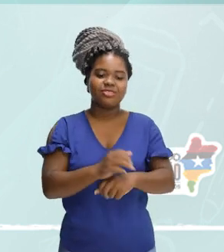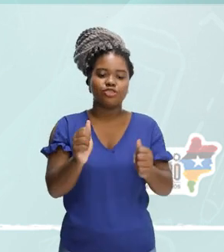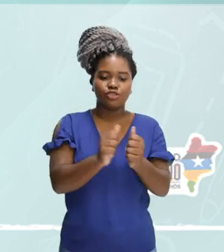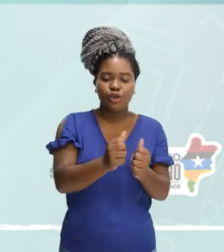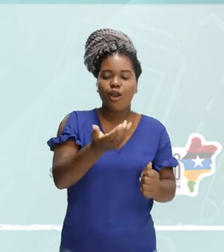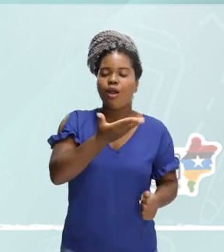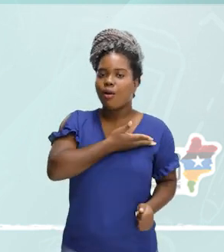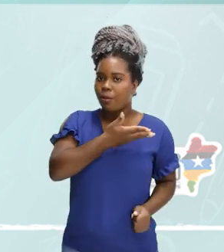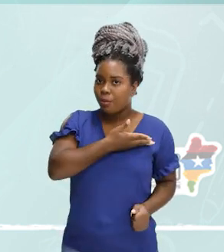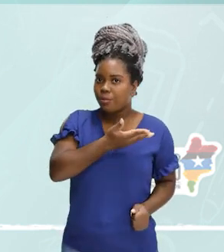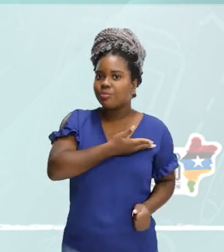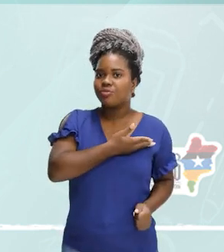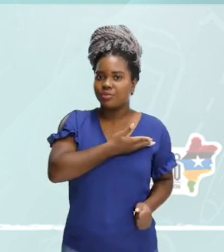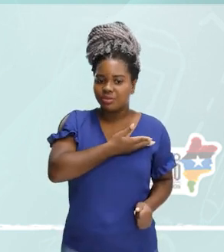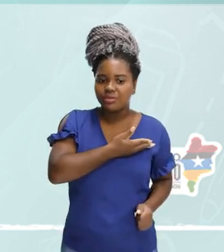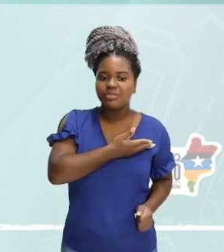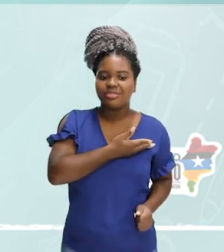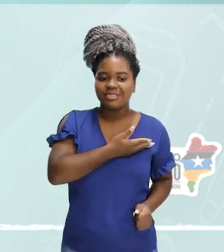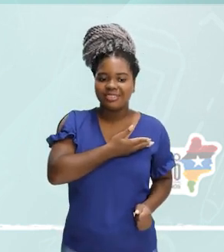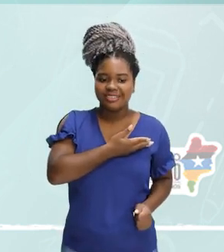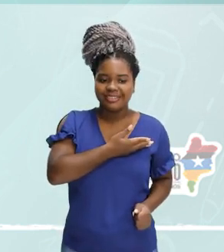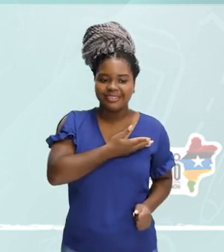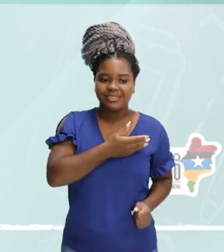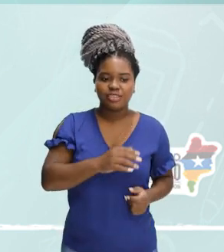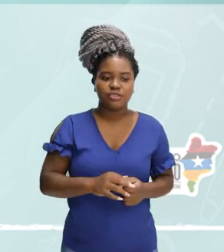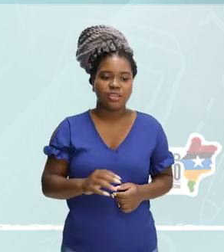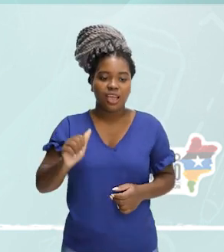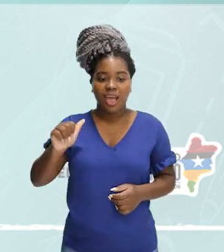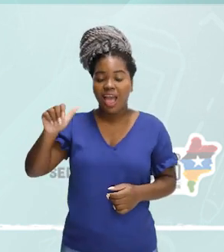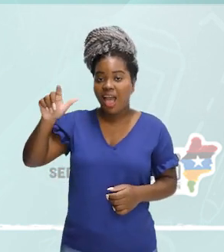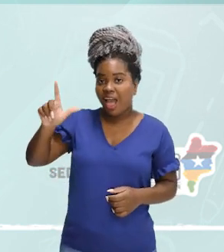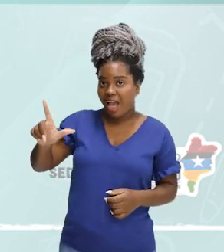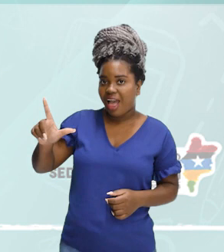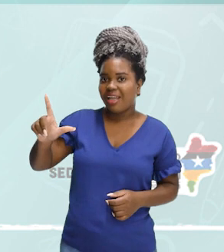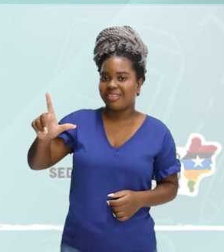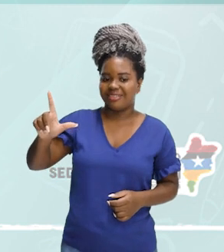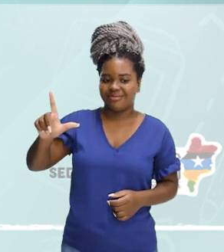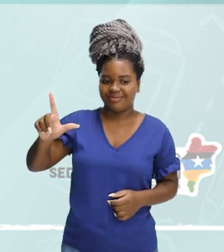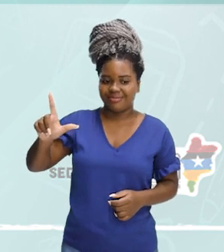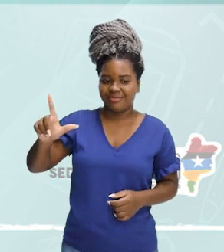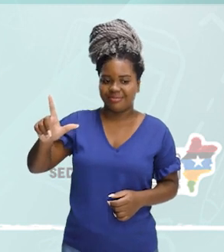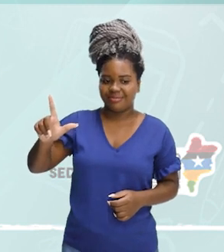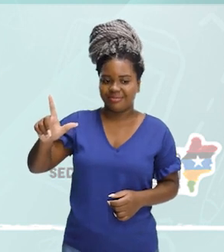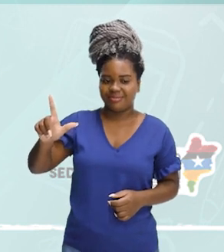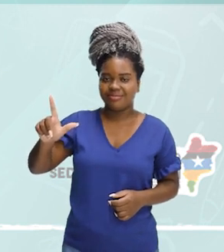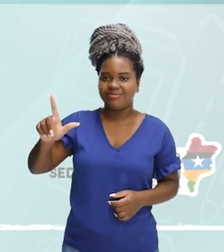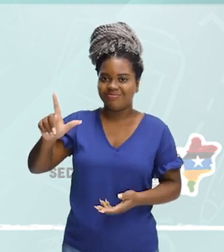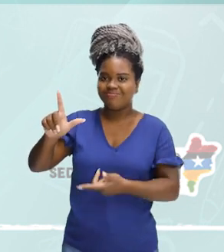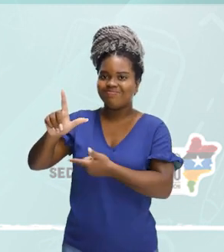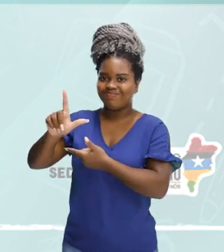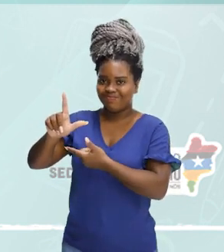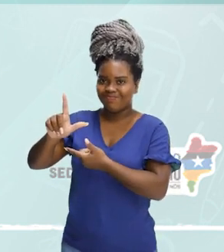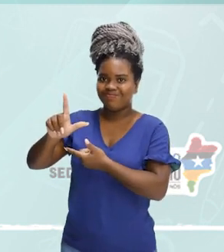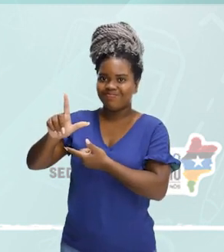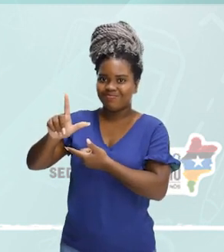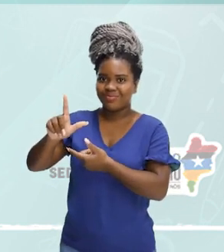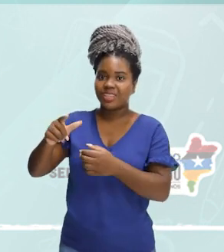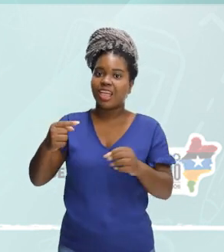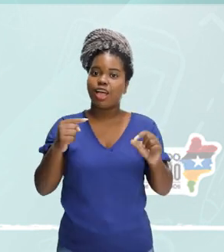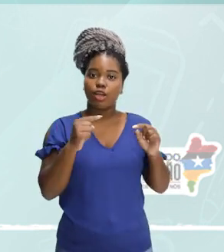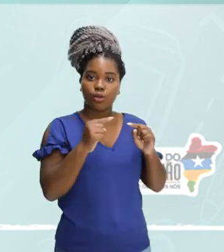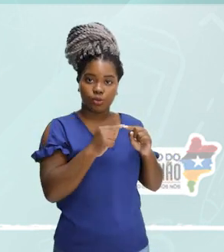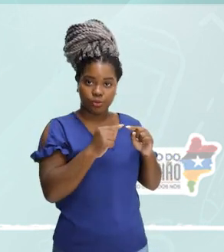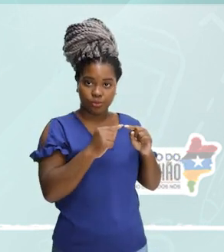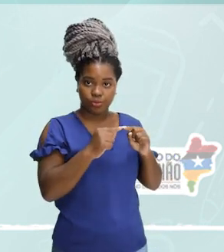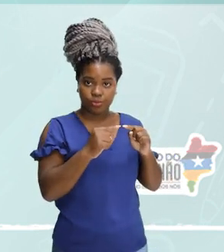amigos. Então, vou ao cine esta noite. Al, é aqui a minha combinação.